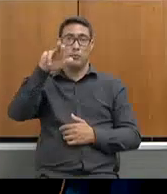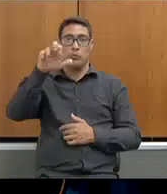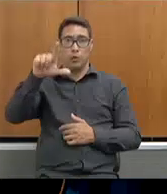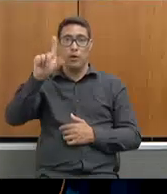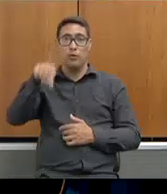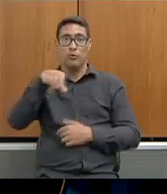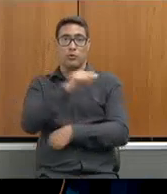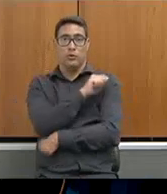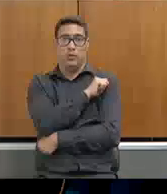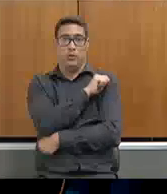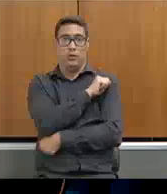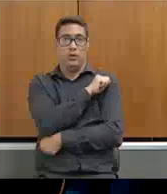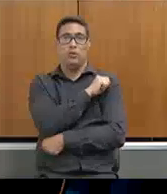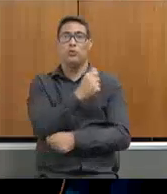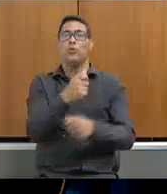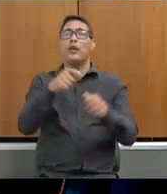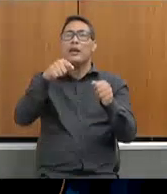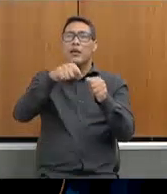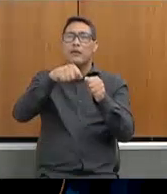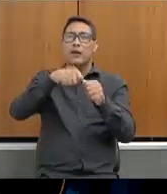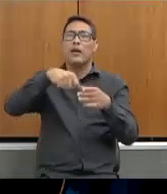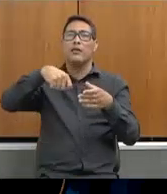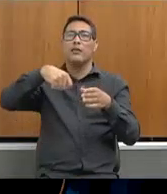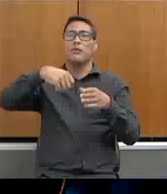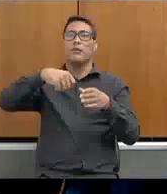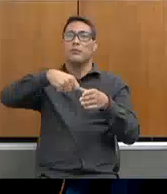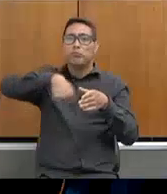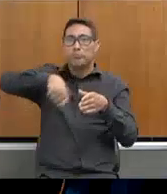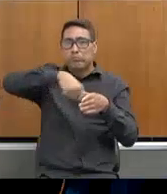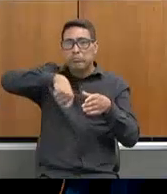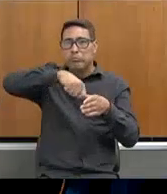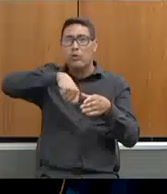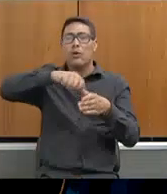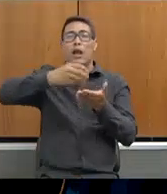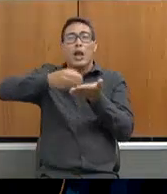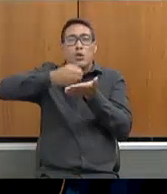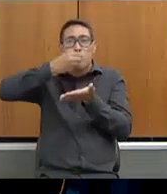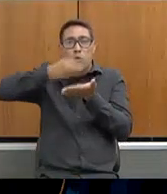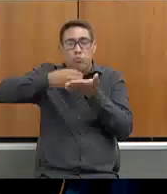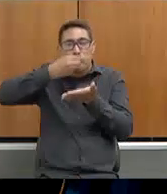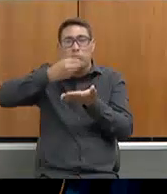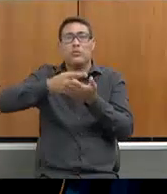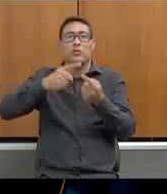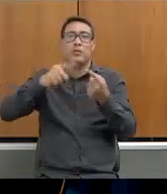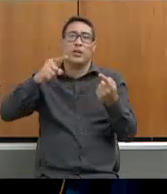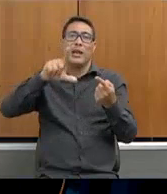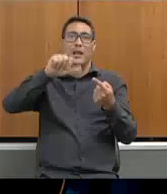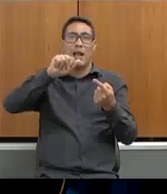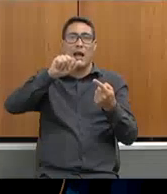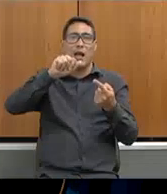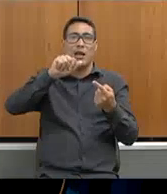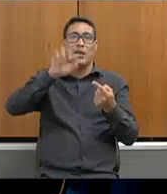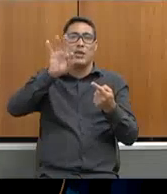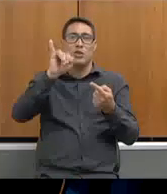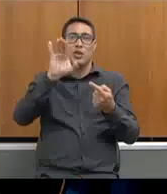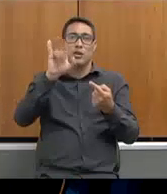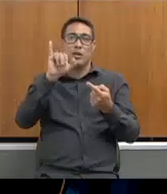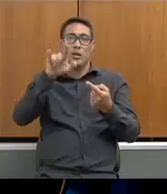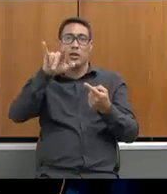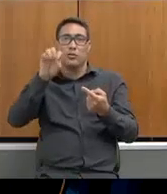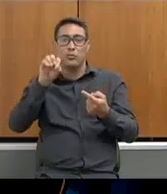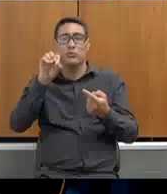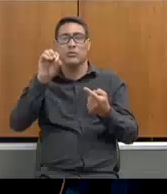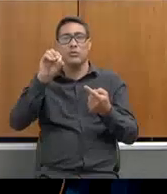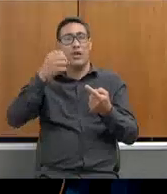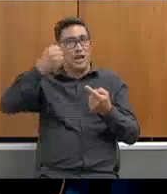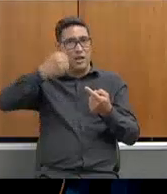iogurte, laticínios. E aqui é um ponto que nós teremos grandes desafios na educação, como